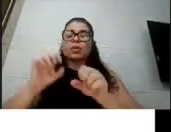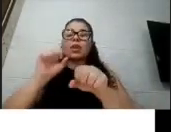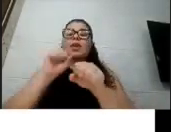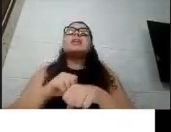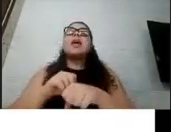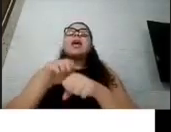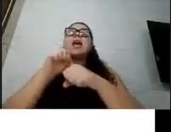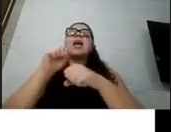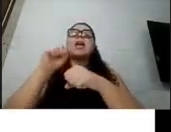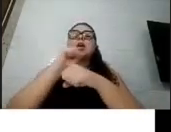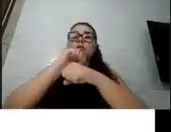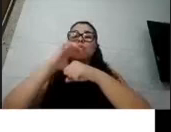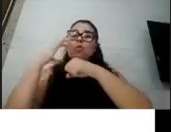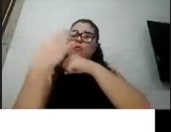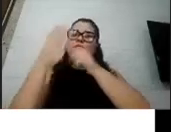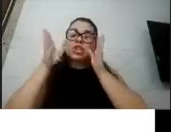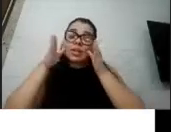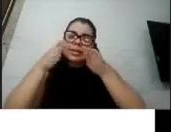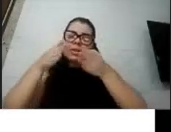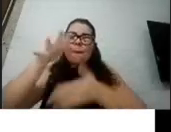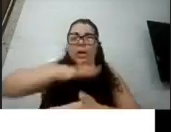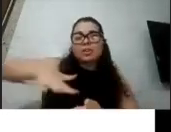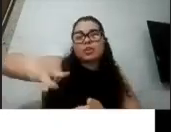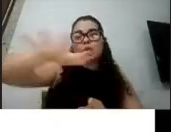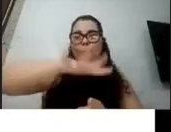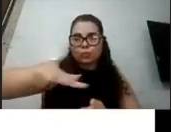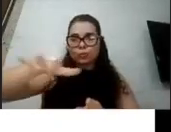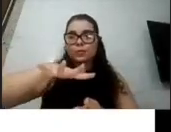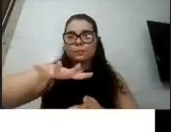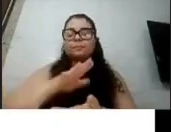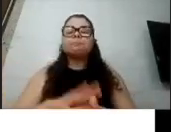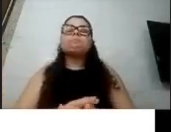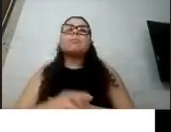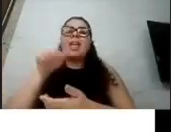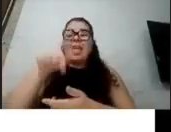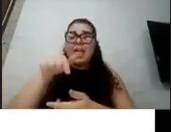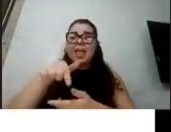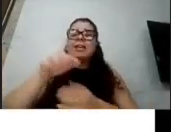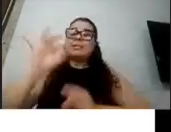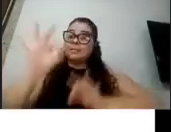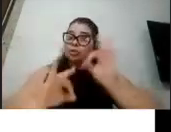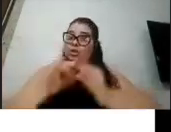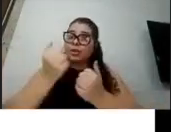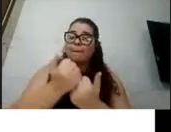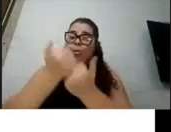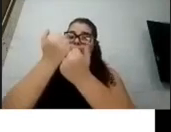projeto aprovado na chamada pública da Fiocruz. Então, ele é um projeto apoiado pela Fiocruz.